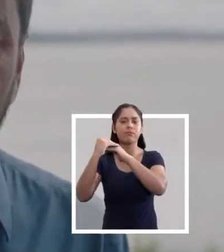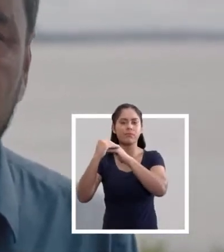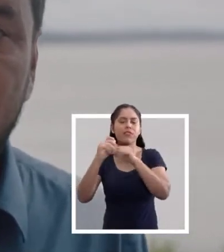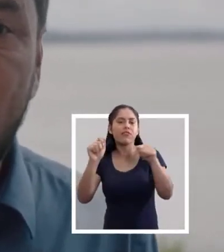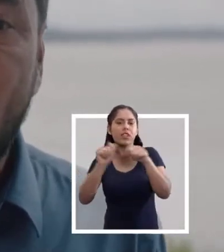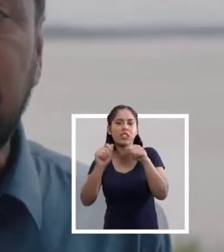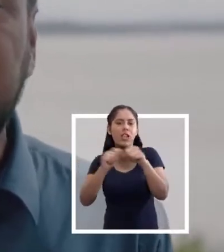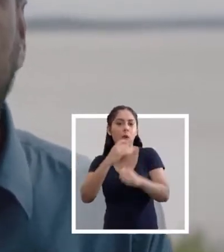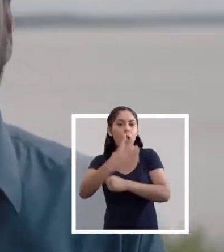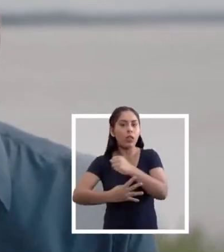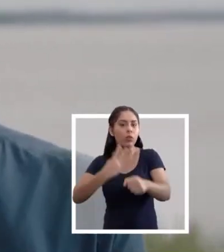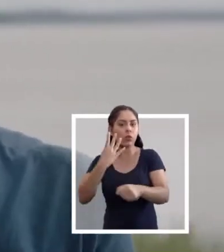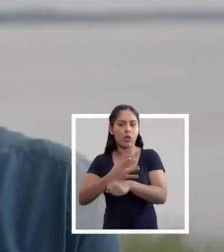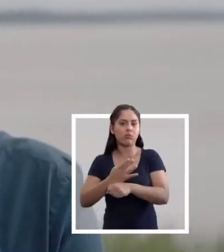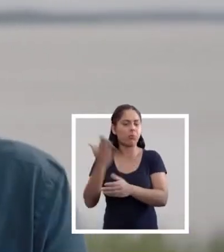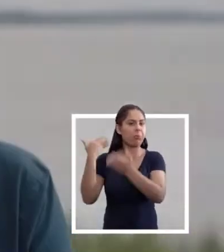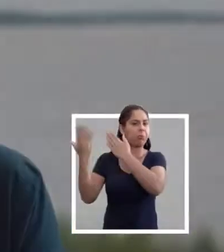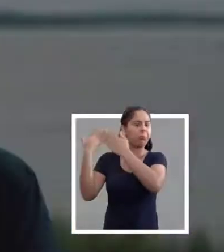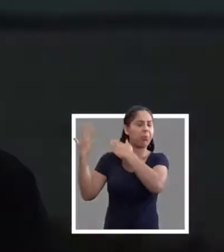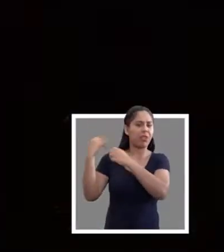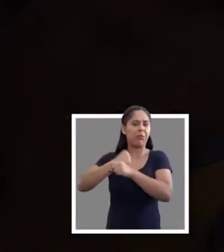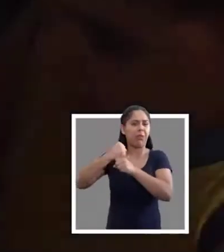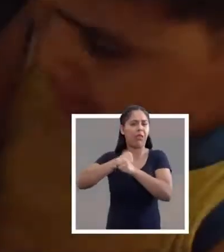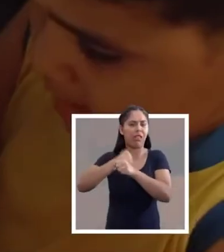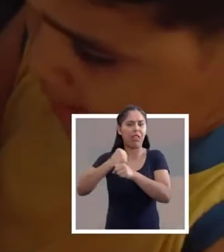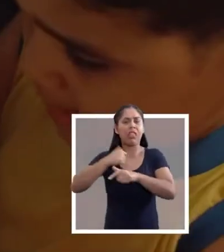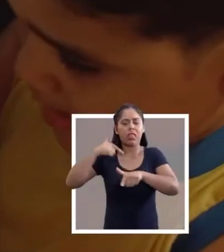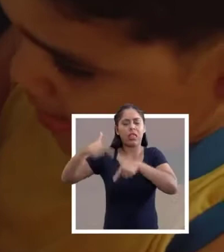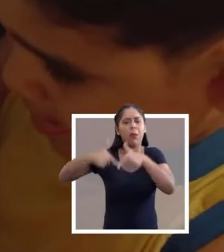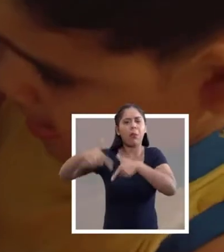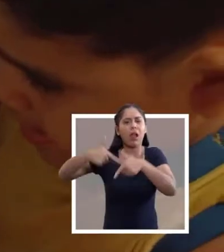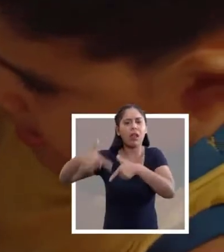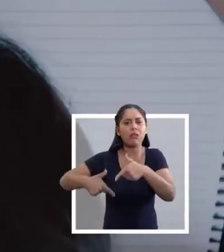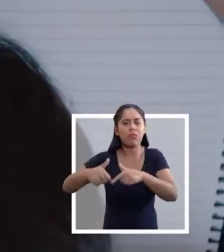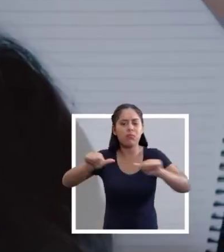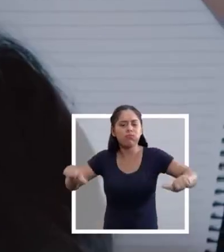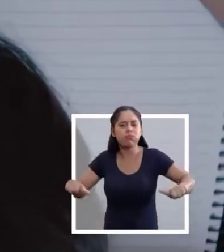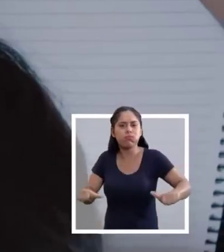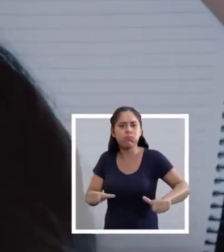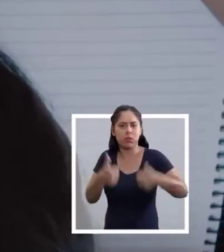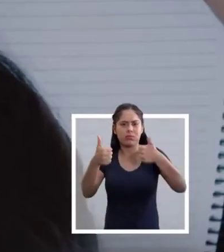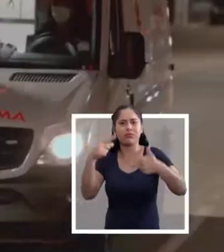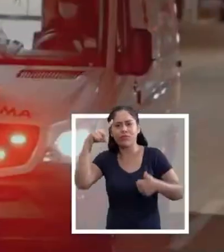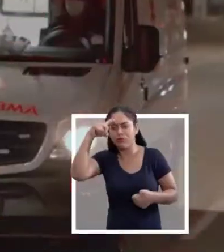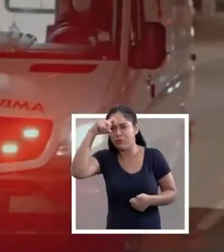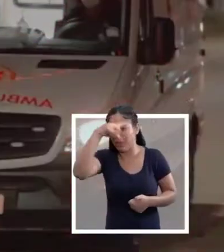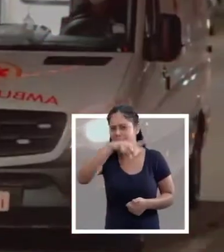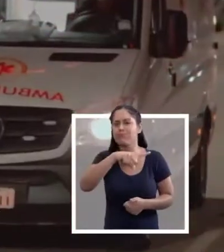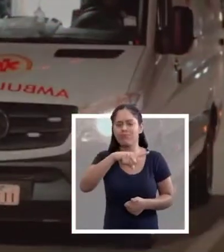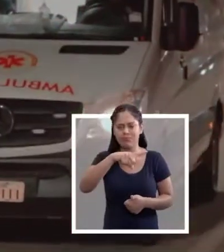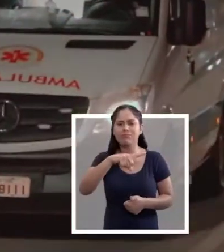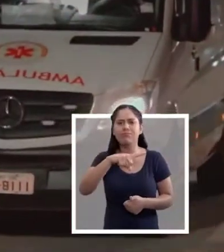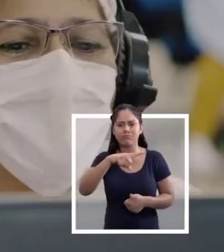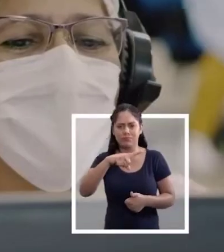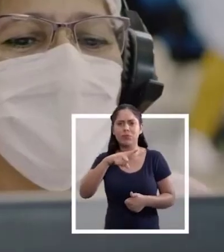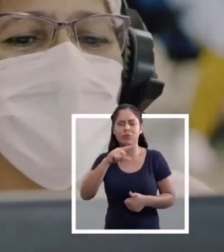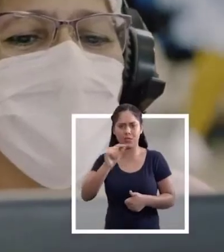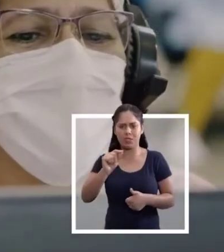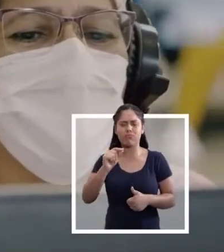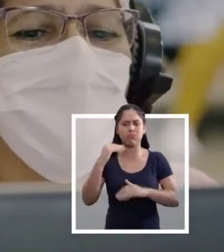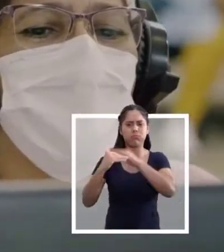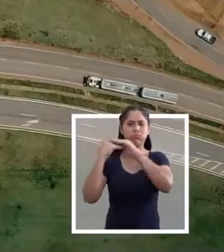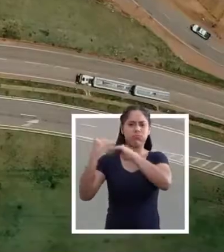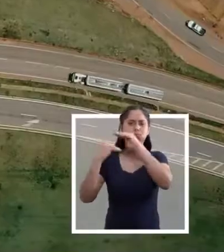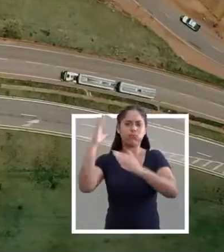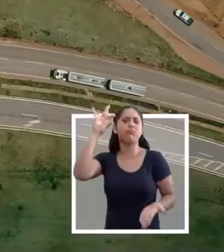em quatro anos o que não se fez em décadas. Trabalhamos para superar toda dificuldade. Construindo, antes de